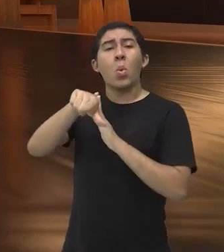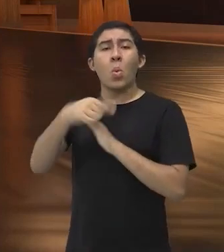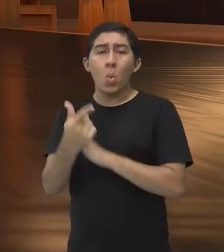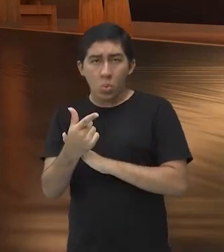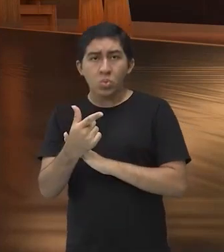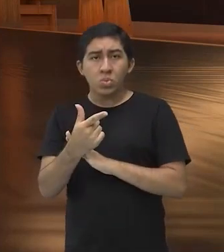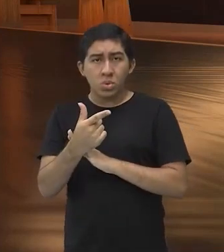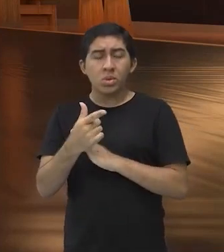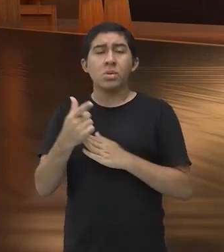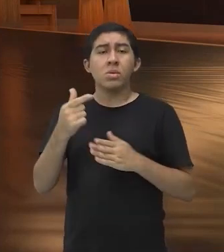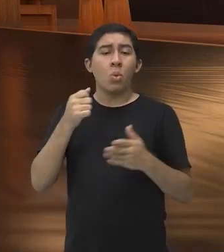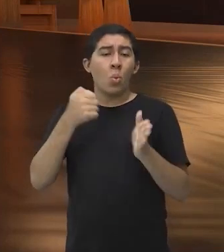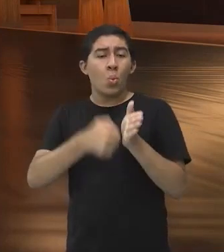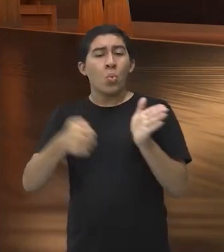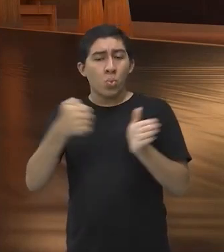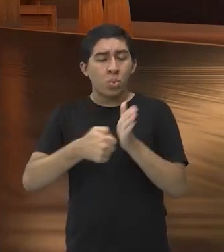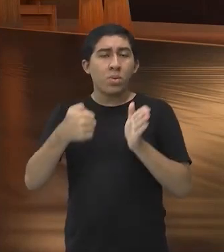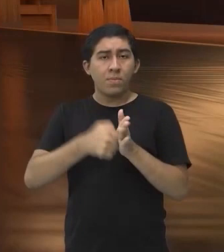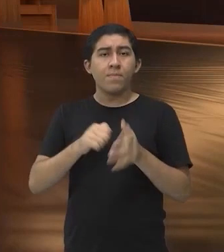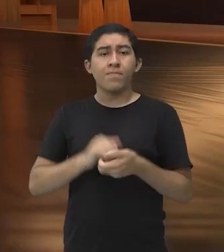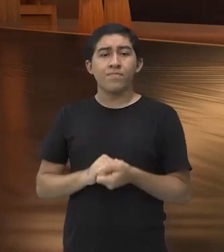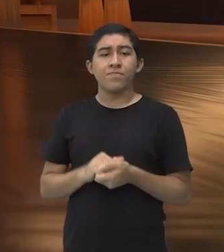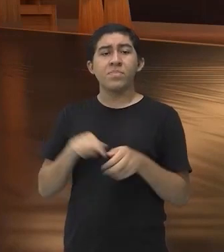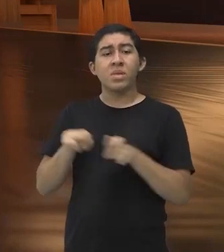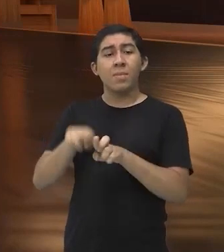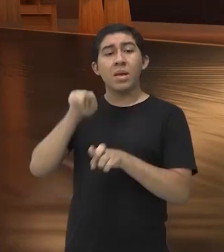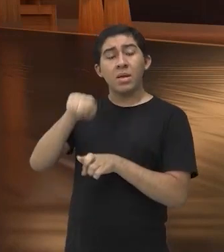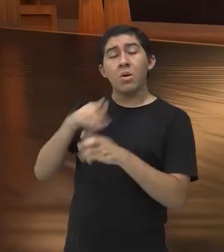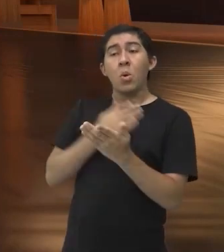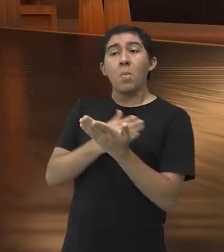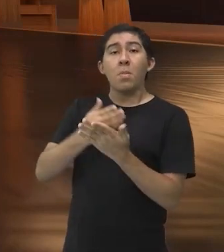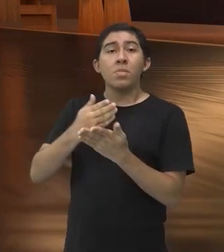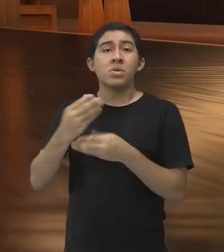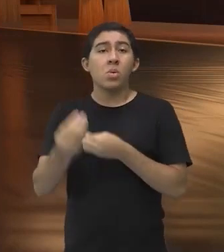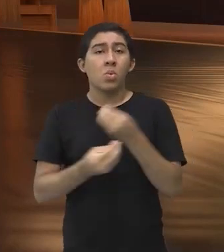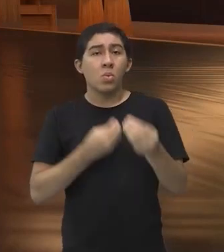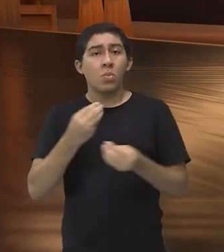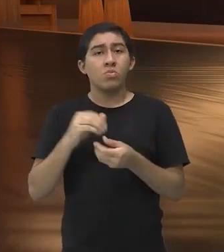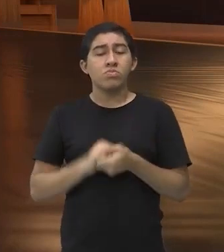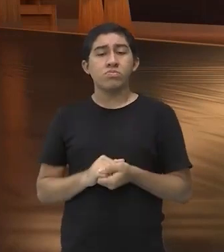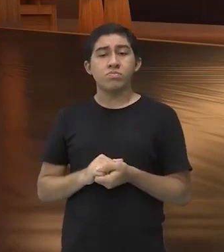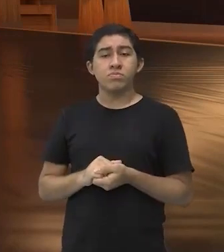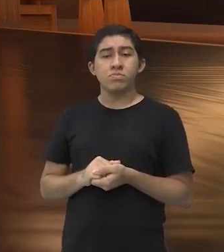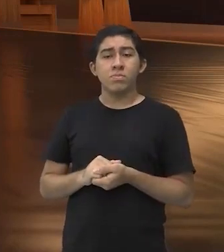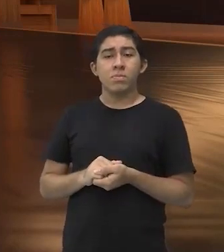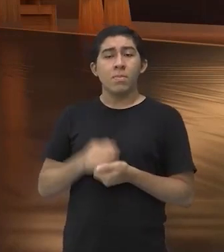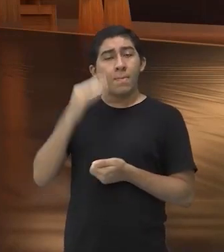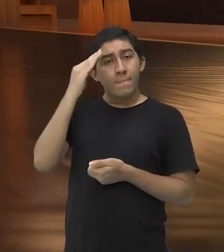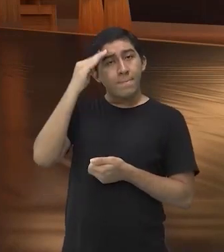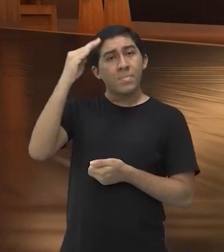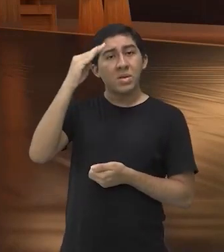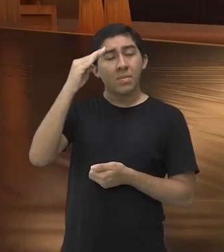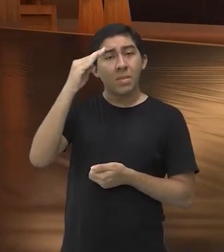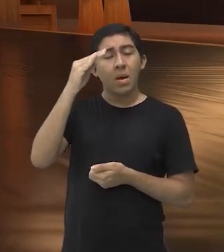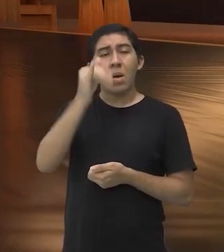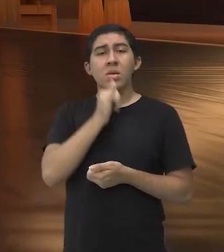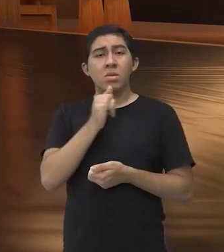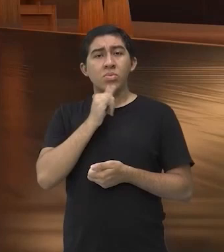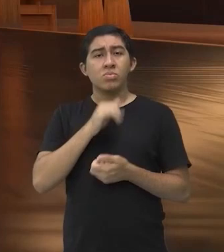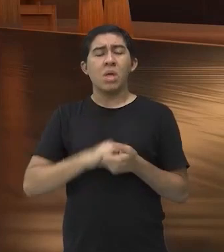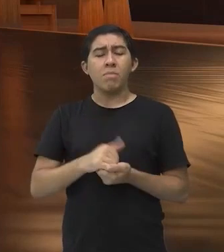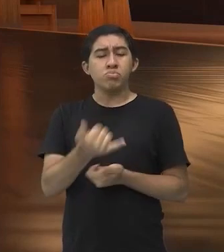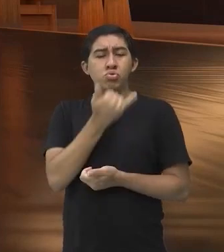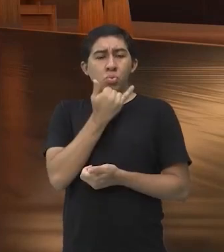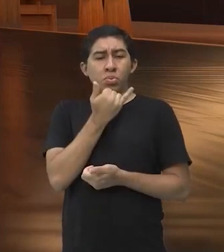marciais, e aí o Jiu-Jitsu, ele começa principalmente ali quando, na verdade,